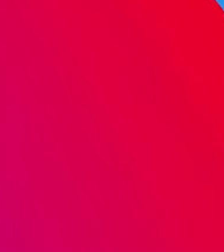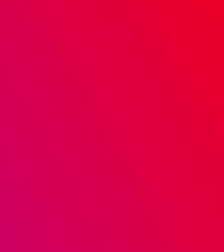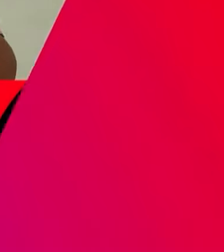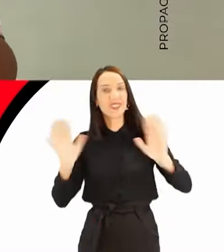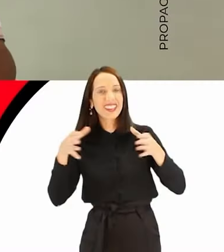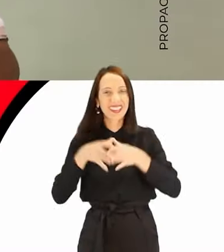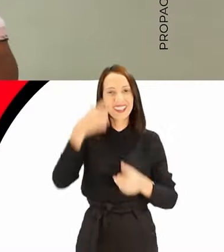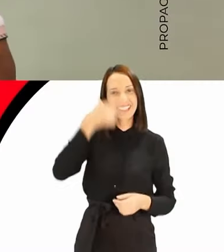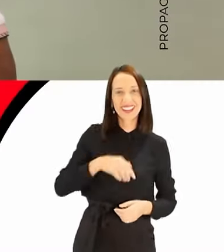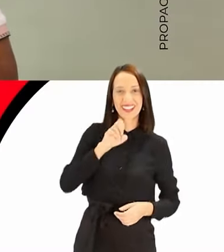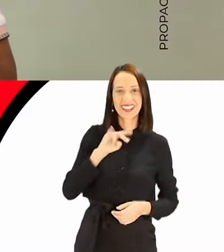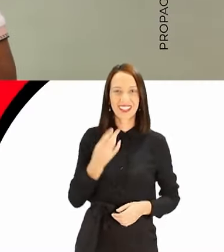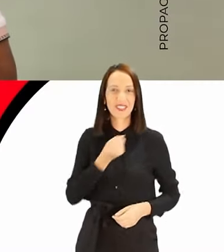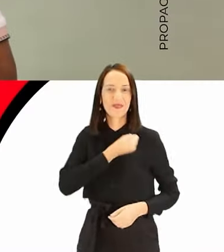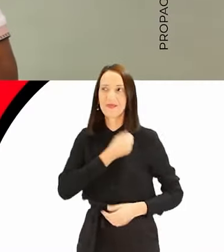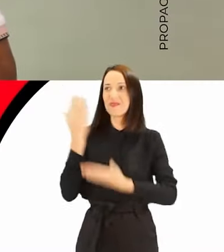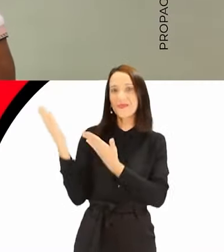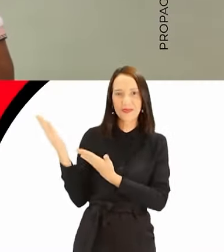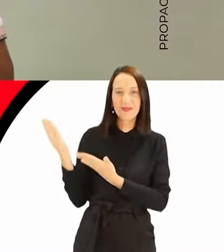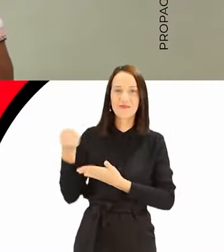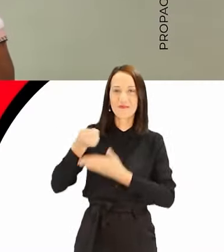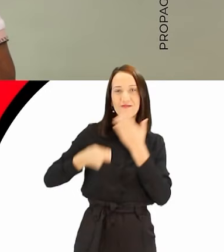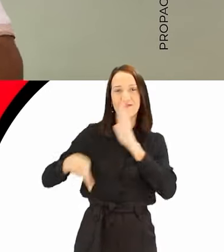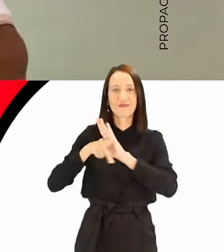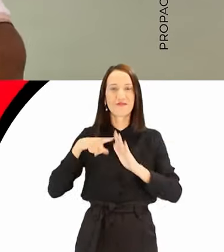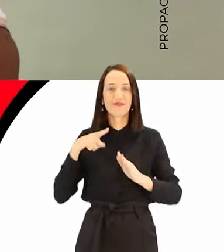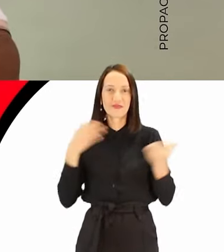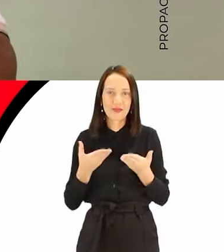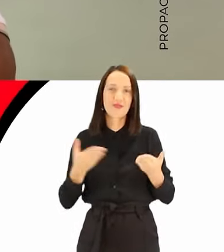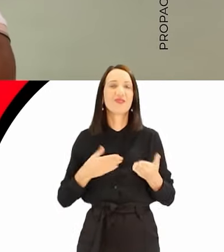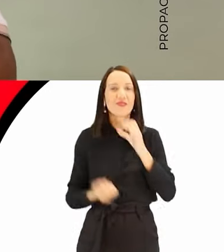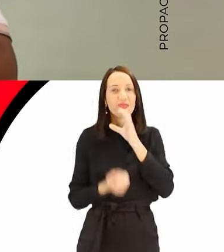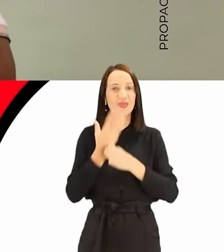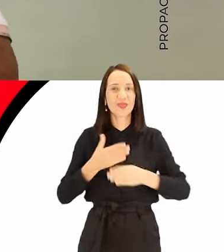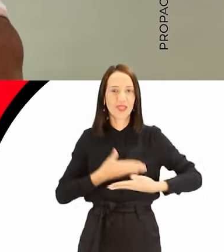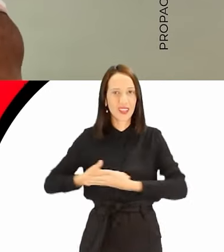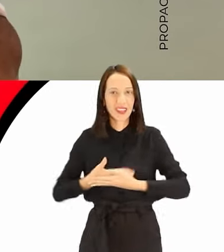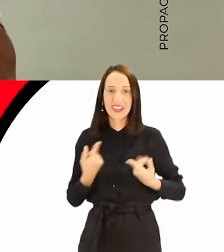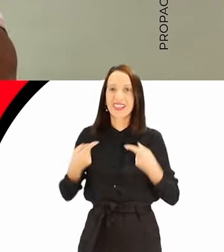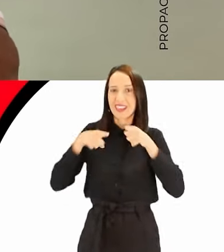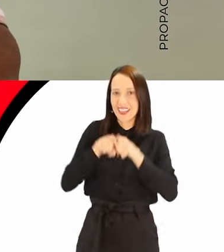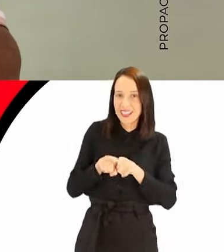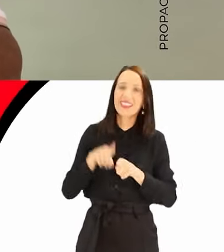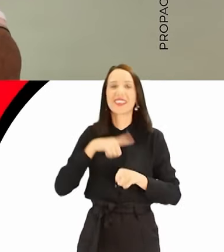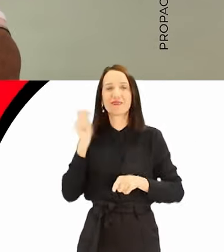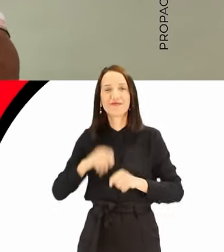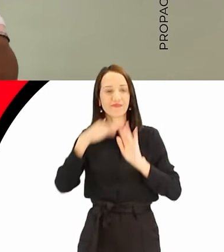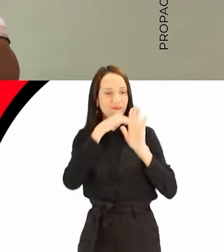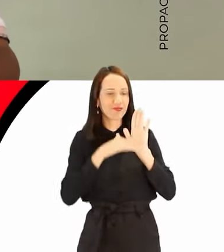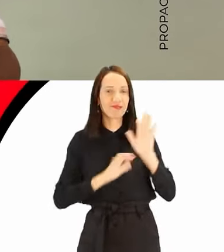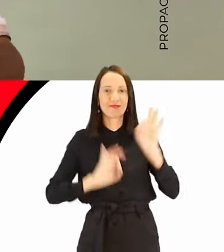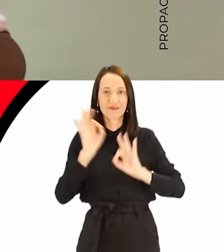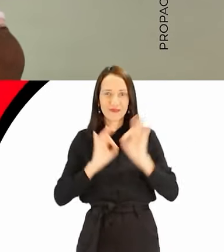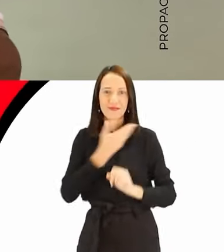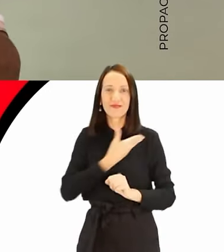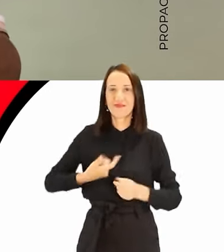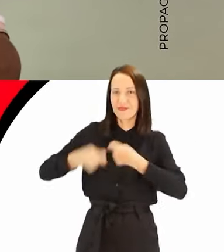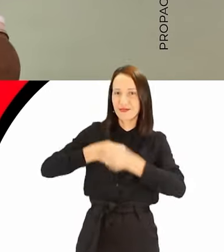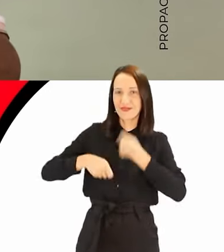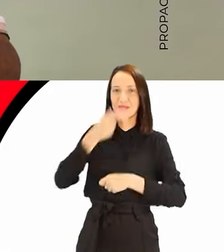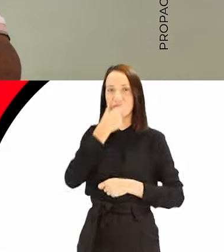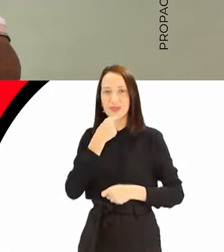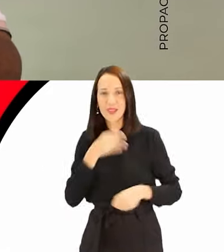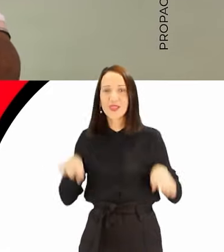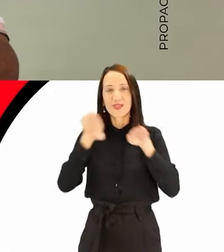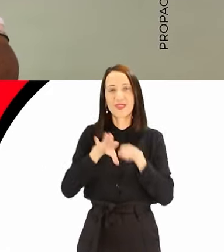-500. Fala, galera. Aqui quem fala é Edinho Santana, 50-600. Autor da ação que deu origem à creche da rede parceira. Já está no plano de